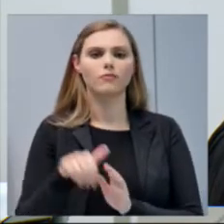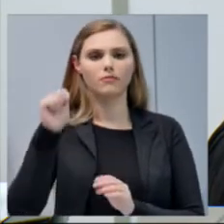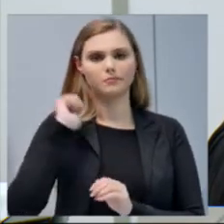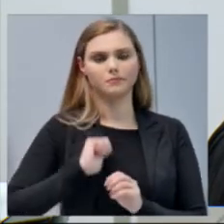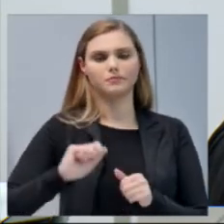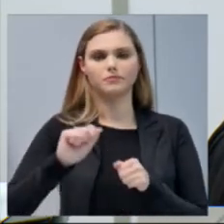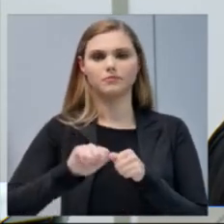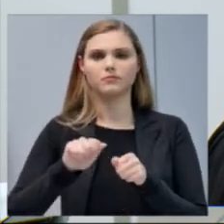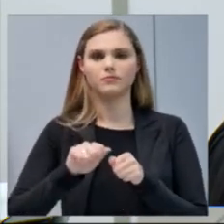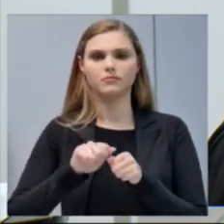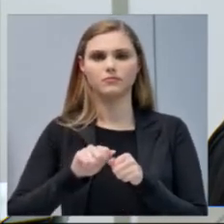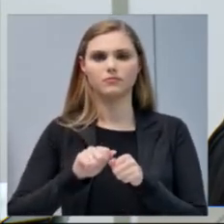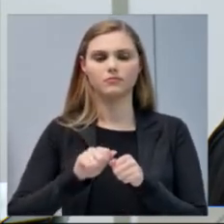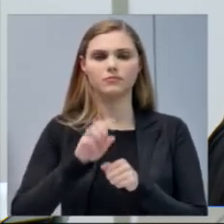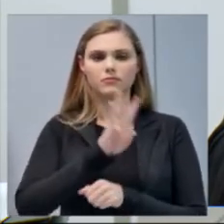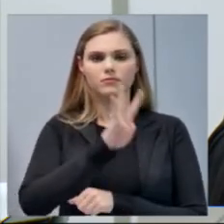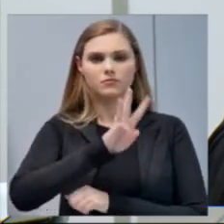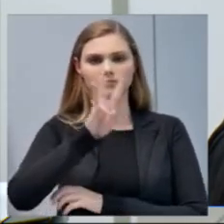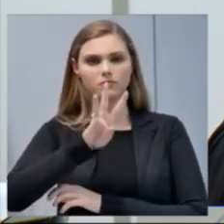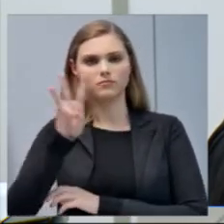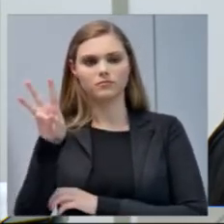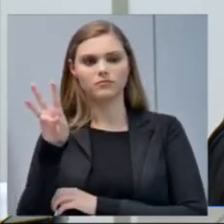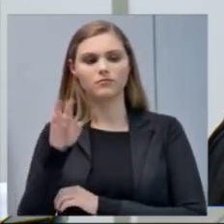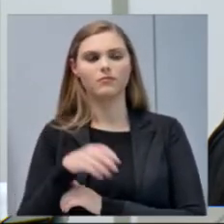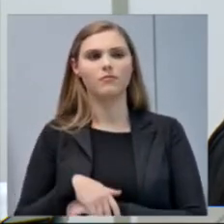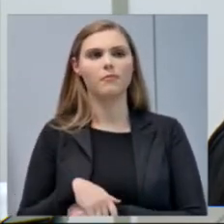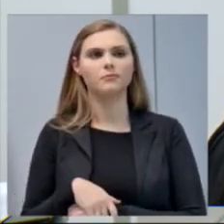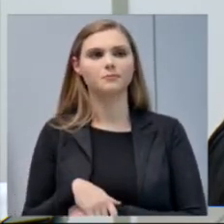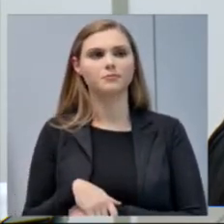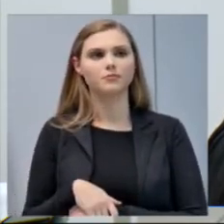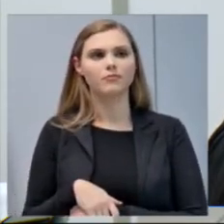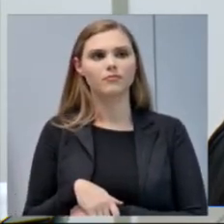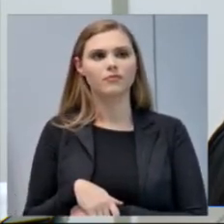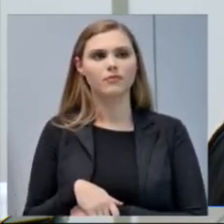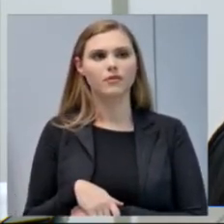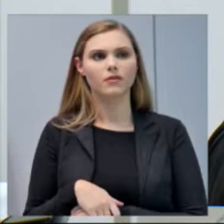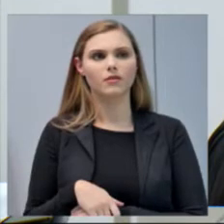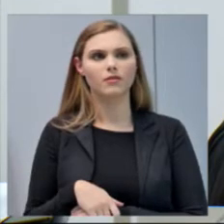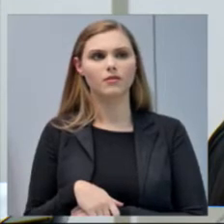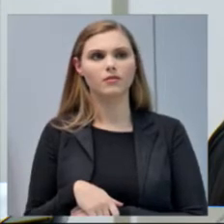realizada no site do INUID,